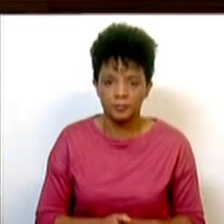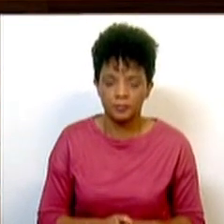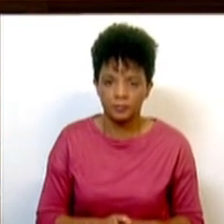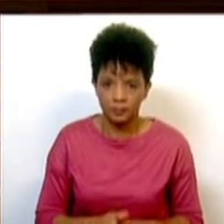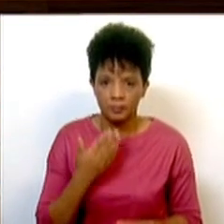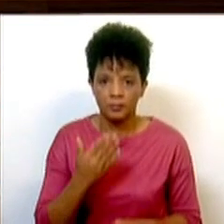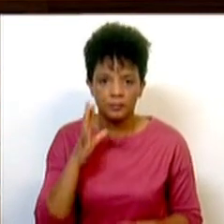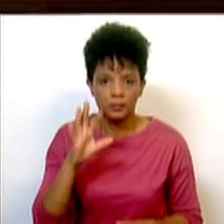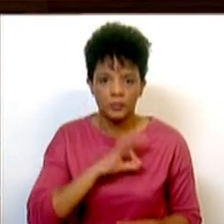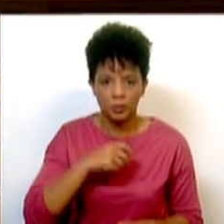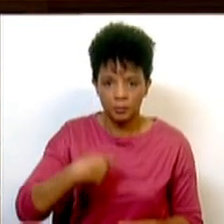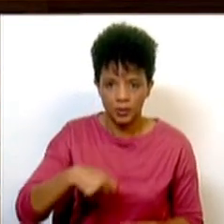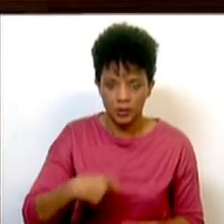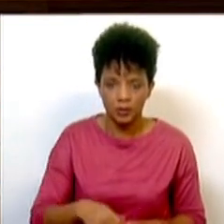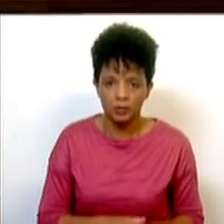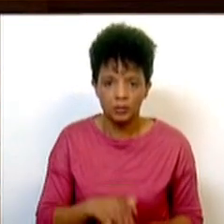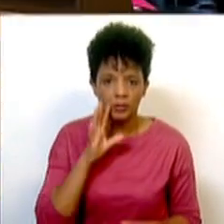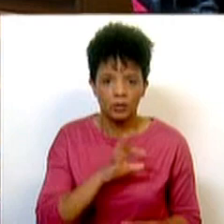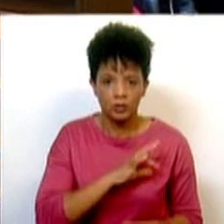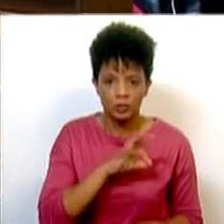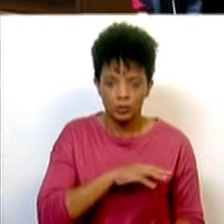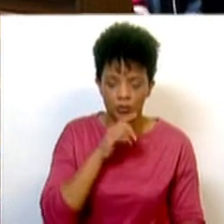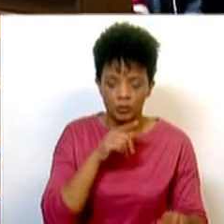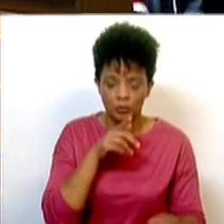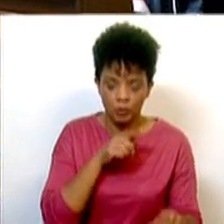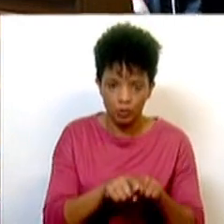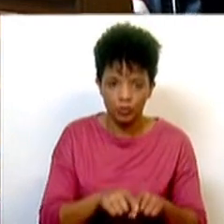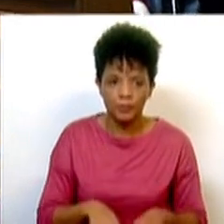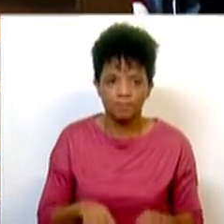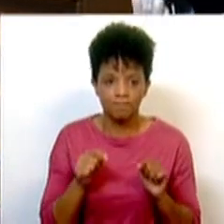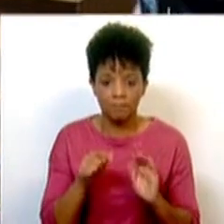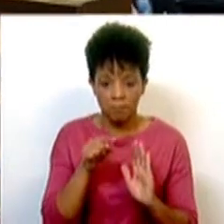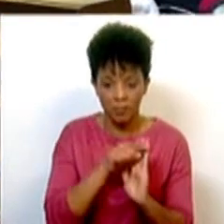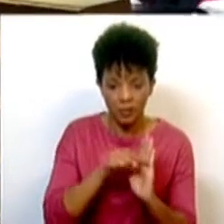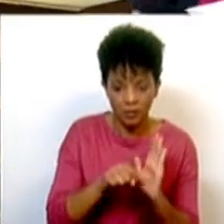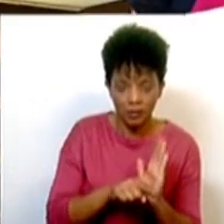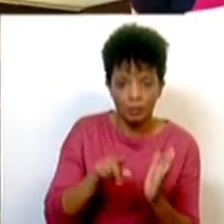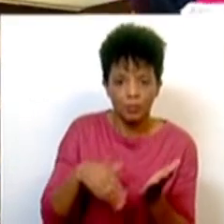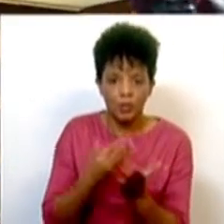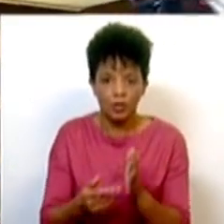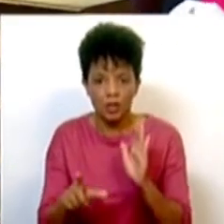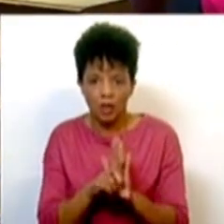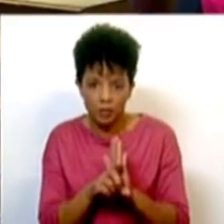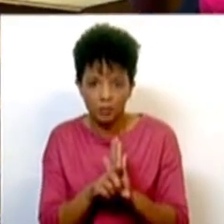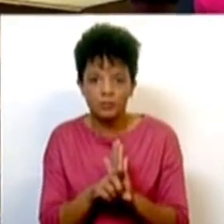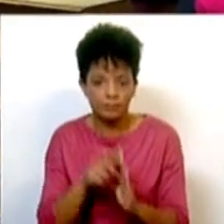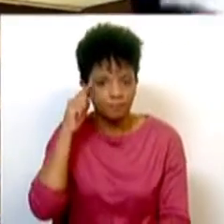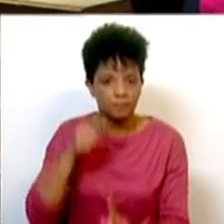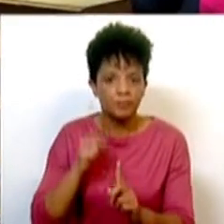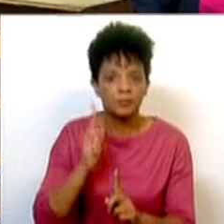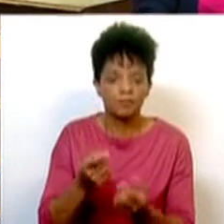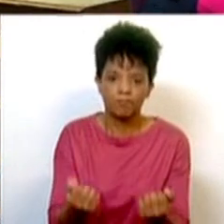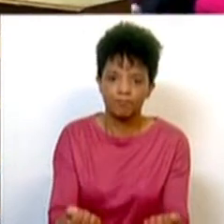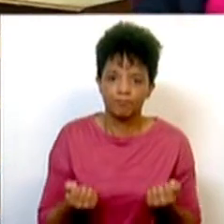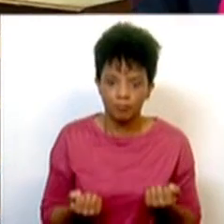Muito obrigado Sr. Presidente, Srs. e Srs. Deputados, esta medida e esta proposta de lei visa uma